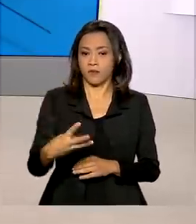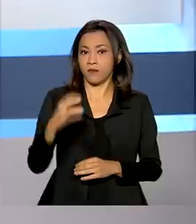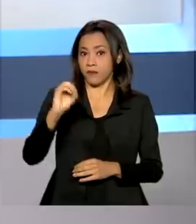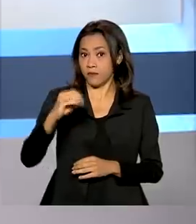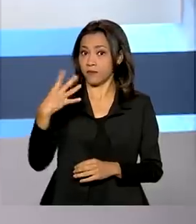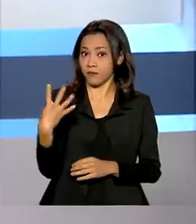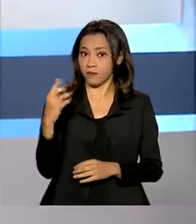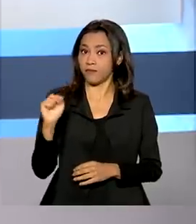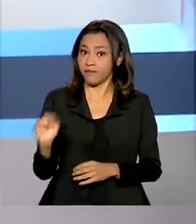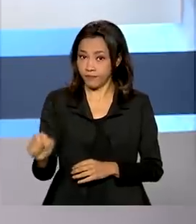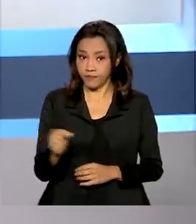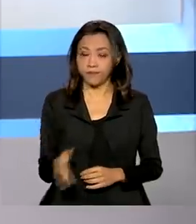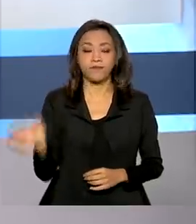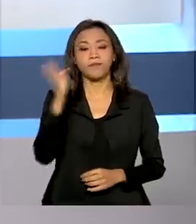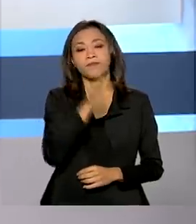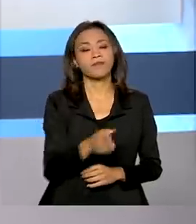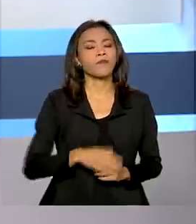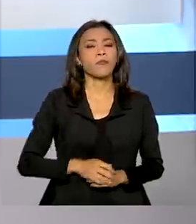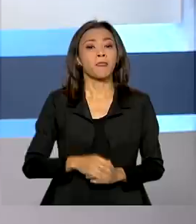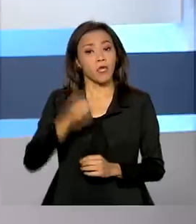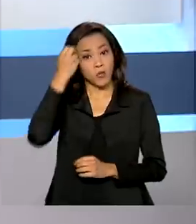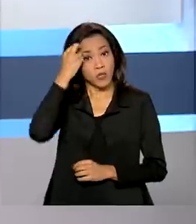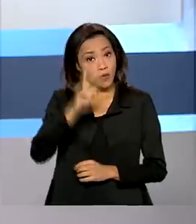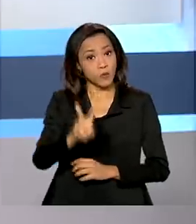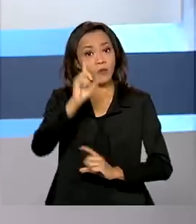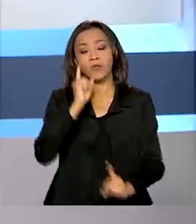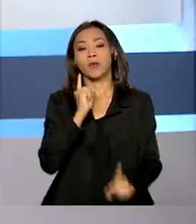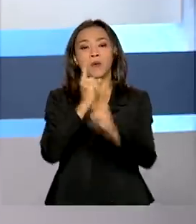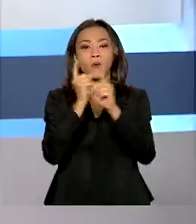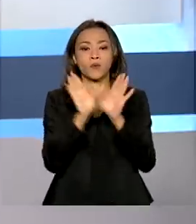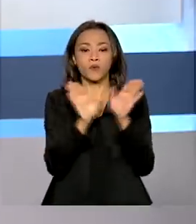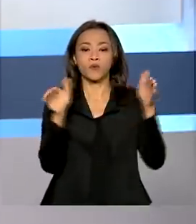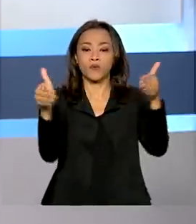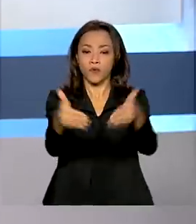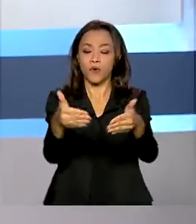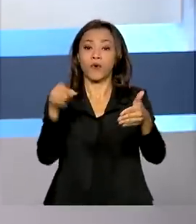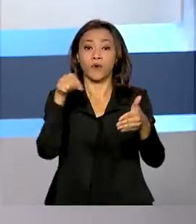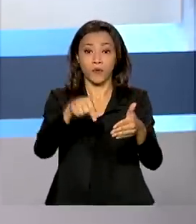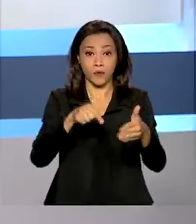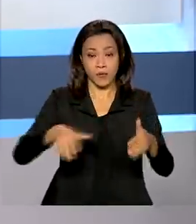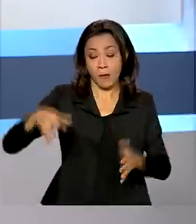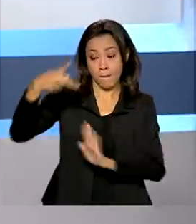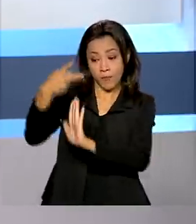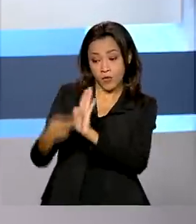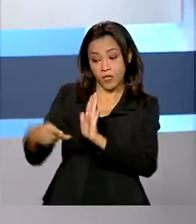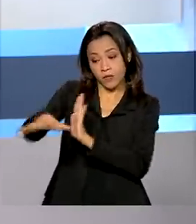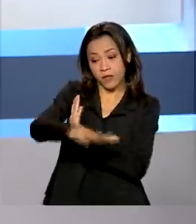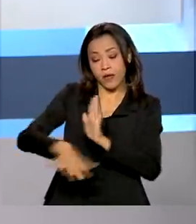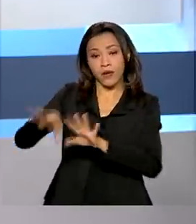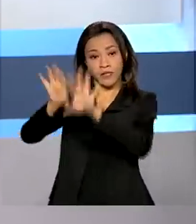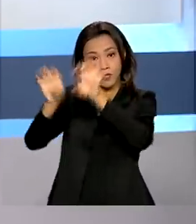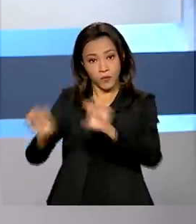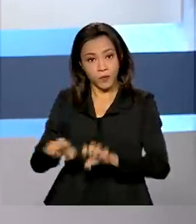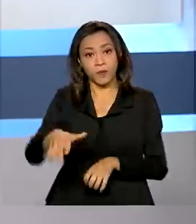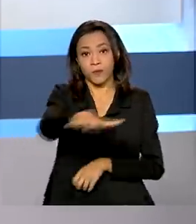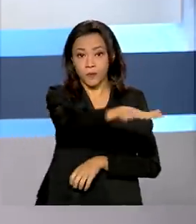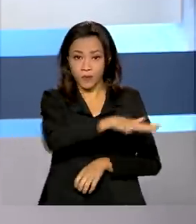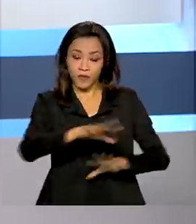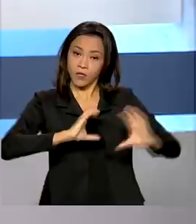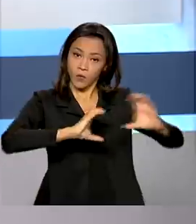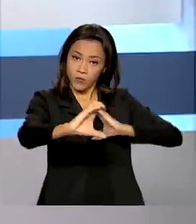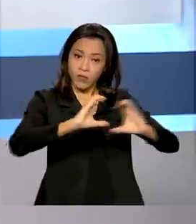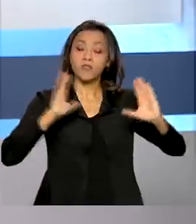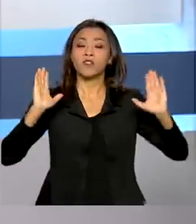mil. No segundo dia do Fórum de Investimentos Brasil, projetos nas áreas de infraestrutura e comunicações foram